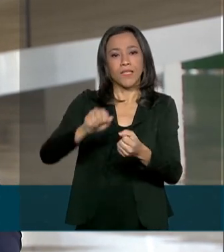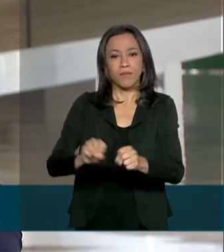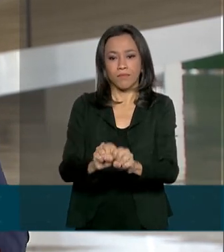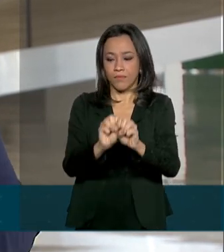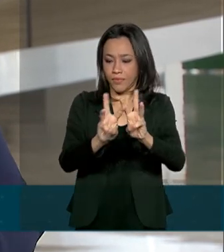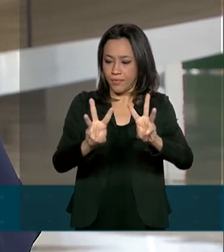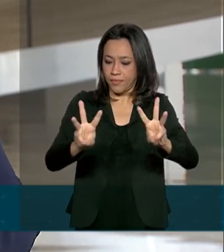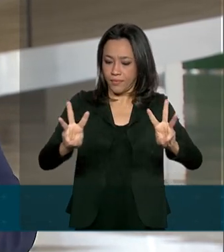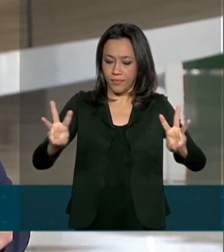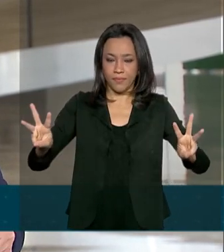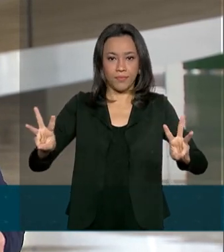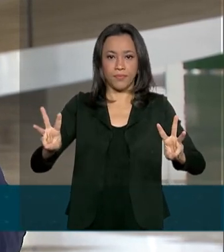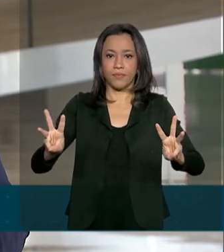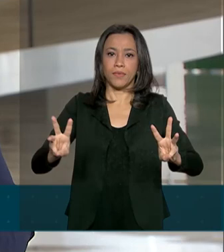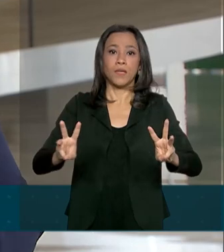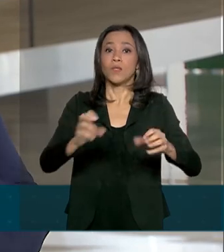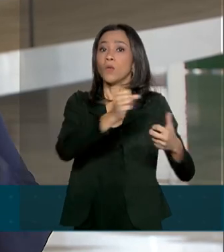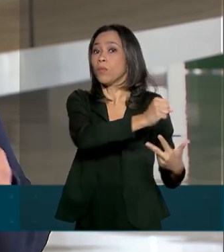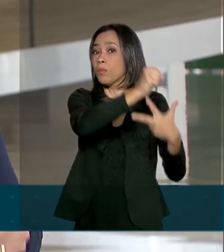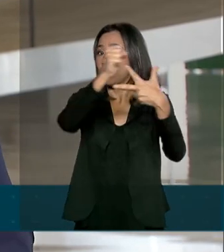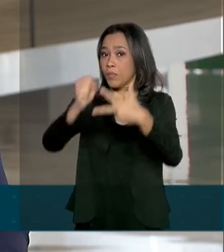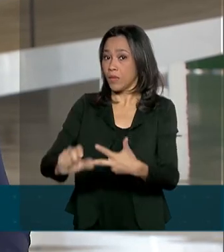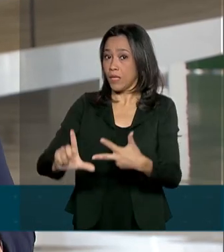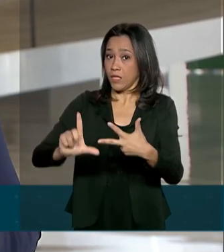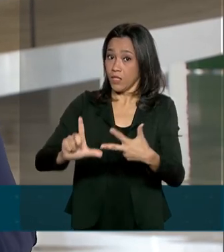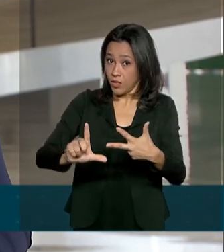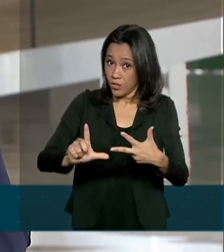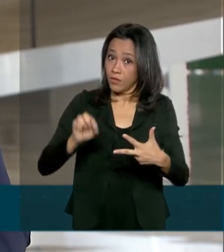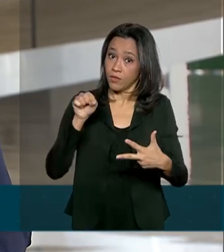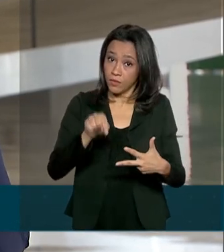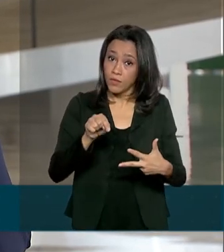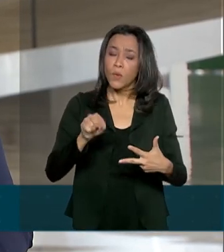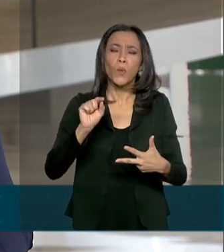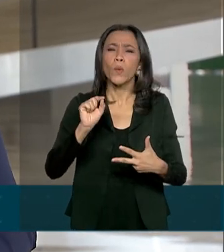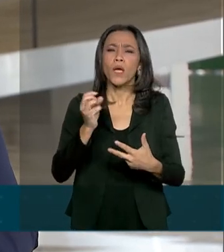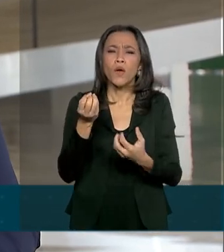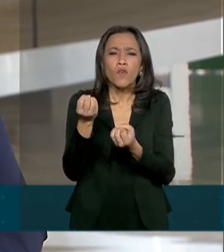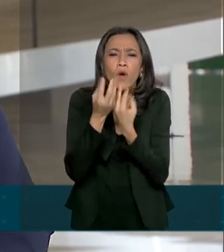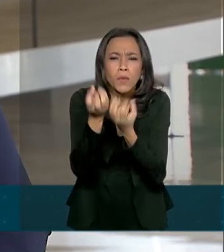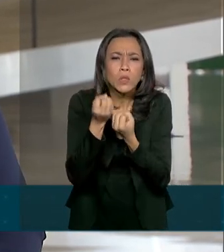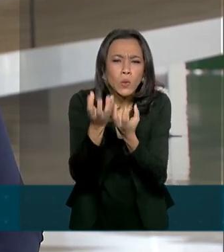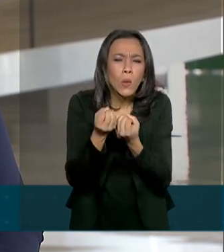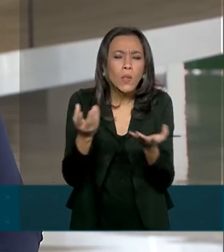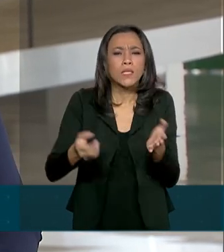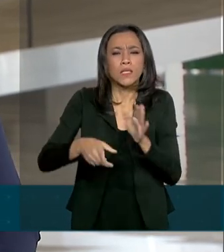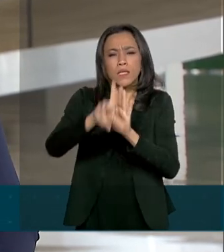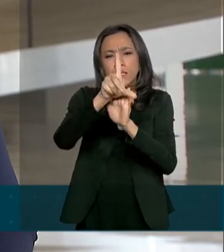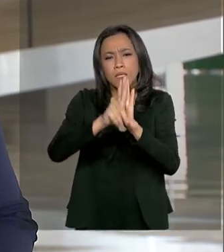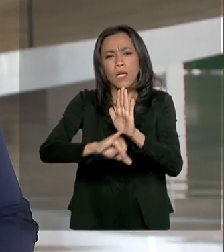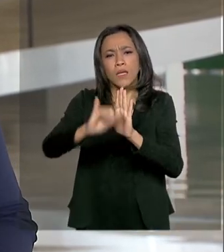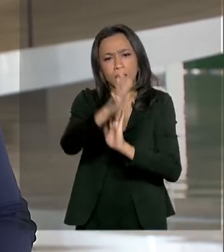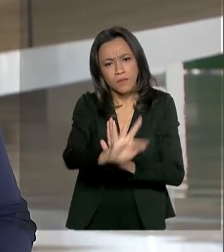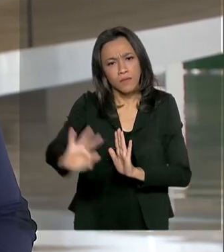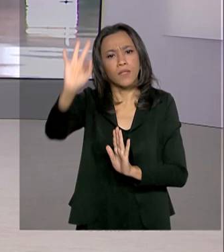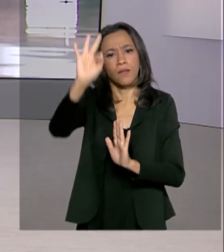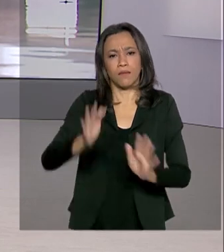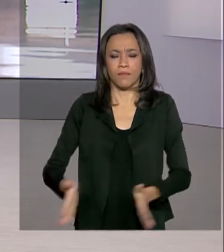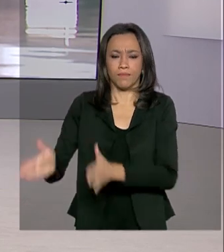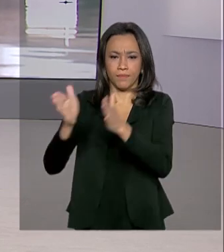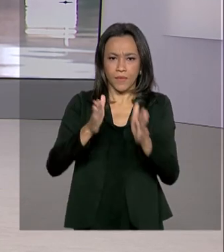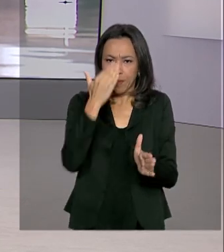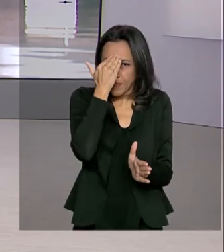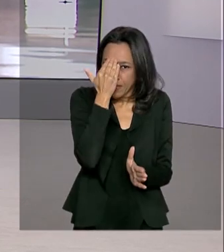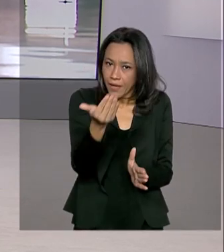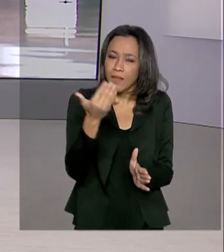legislação. Todos eles juntos vão compor um só portal com informações das leis federais. Ana Gabriela. Obrigada pelas